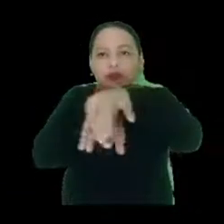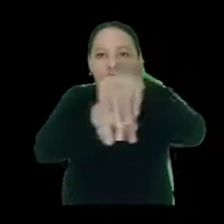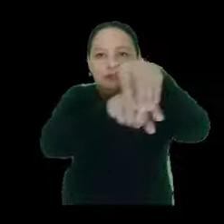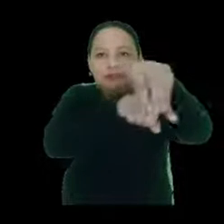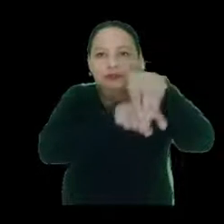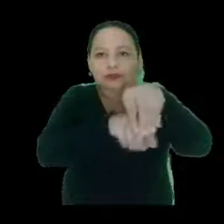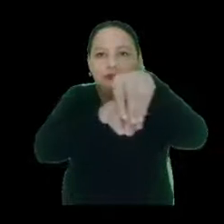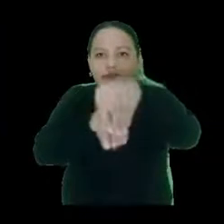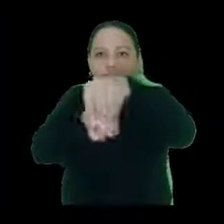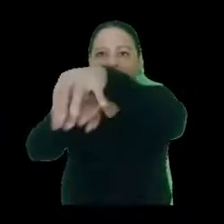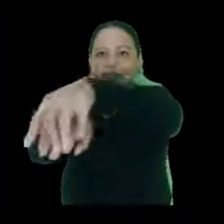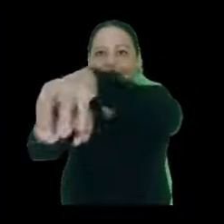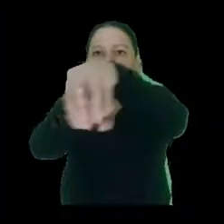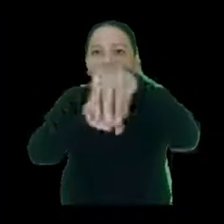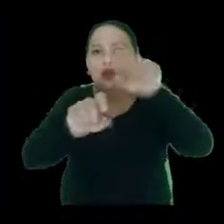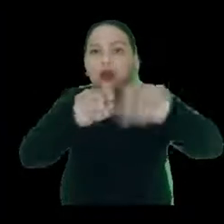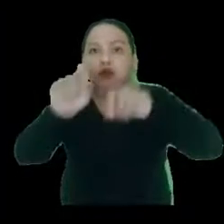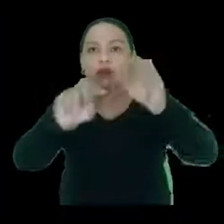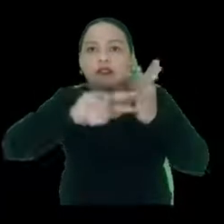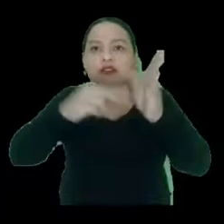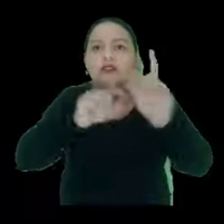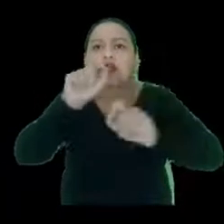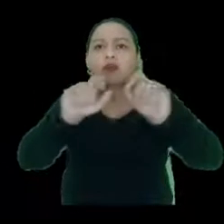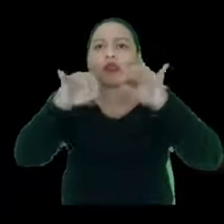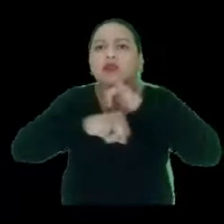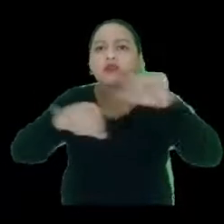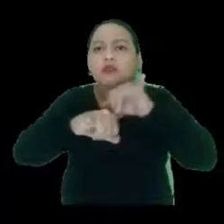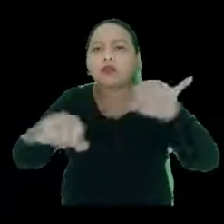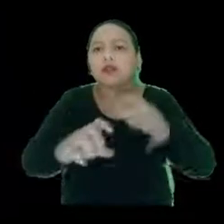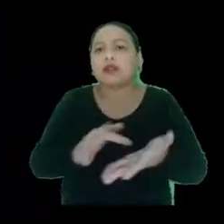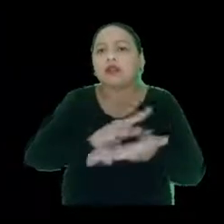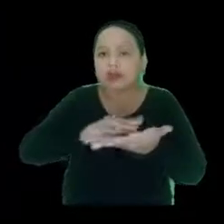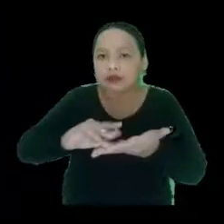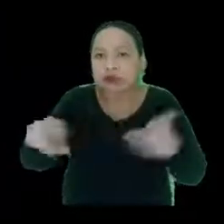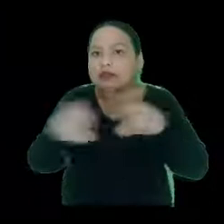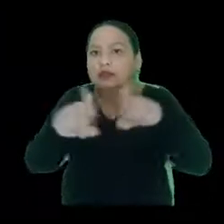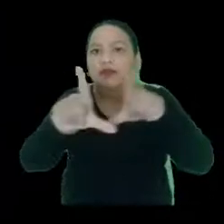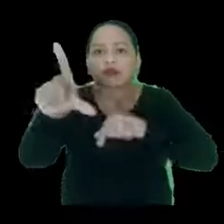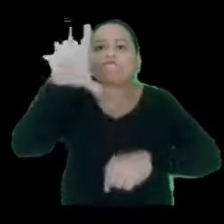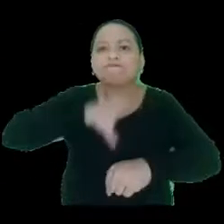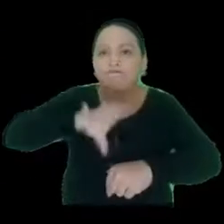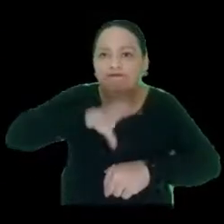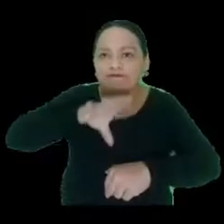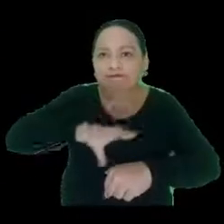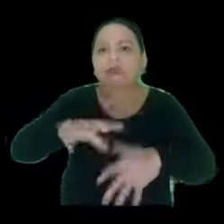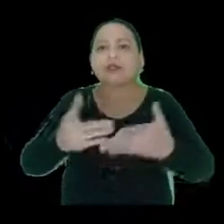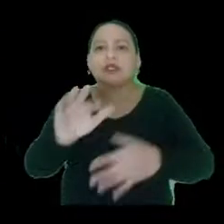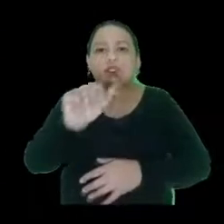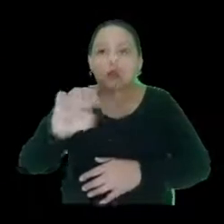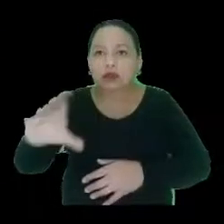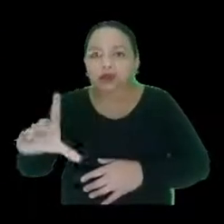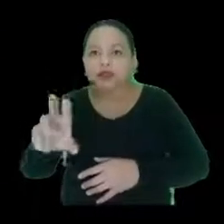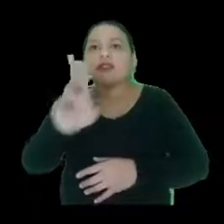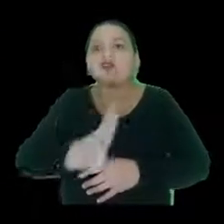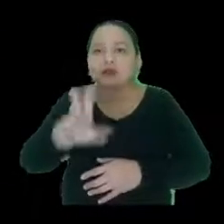aonde você quer que ele compreenda o que você quer dizer. Tanto em braile quanto em português, né? Com as letras do